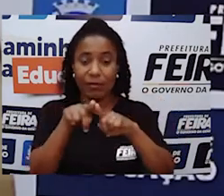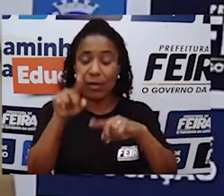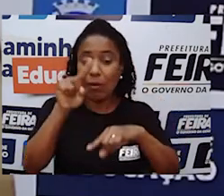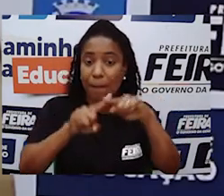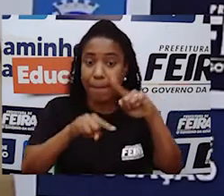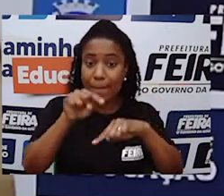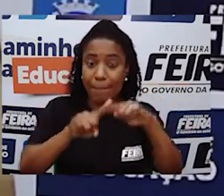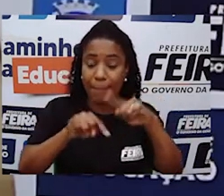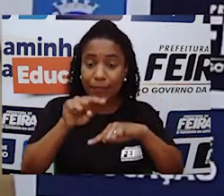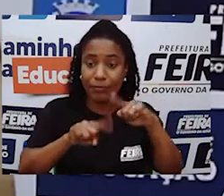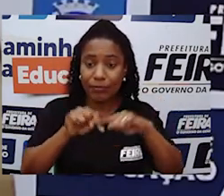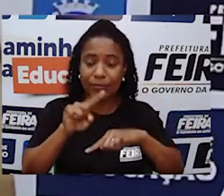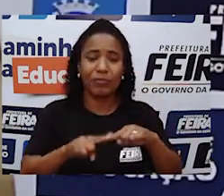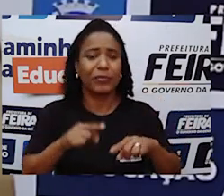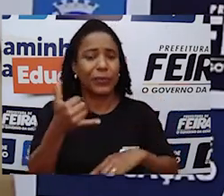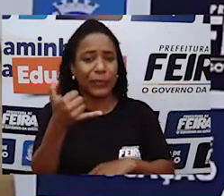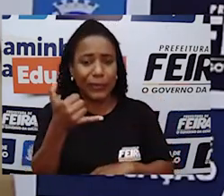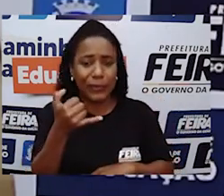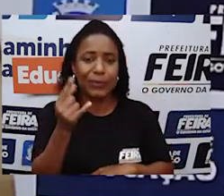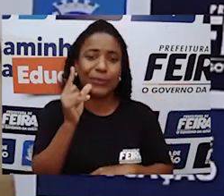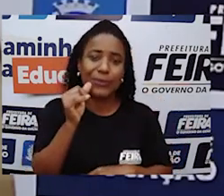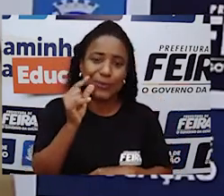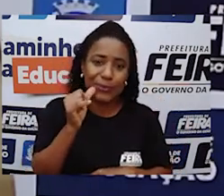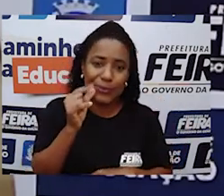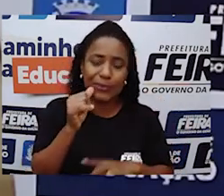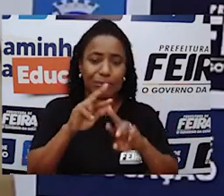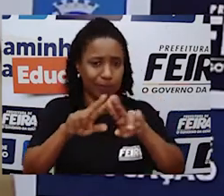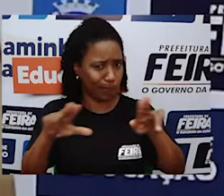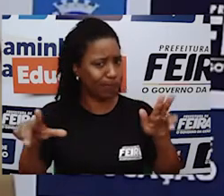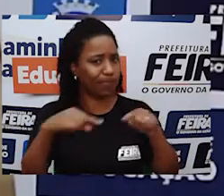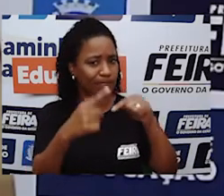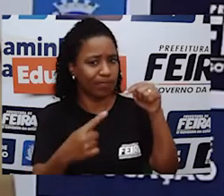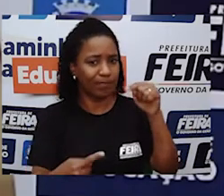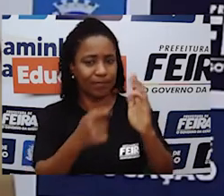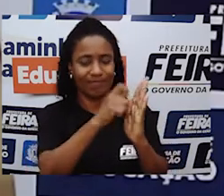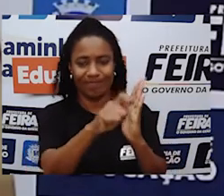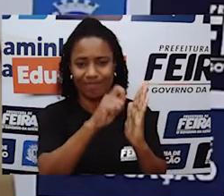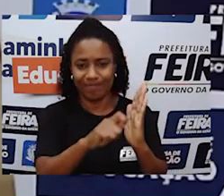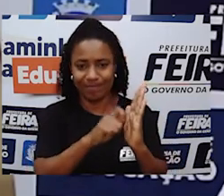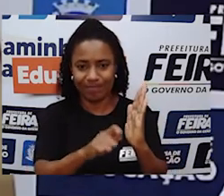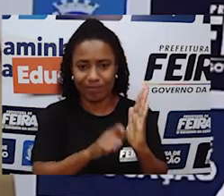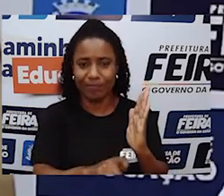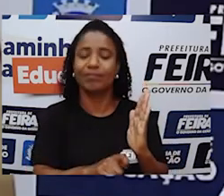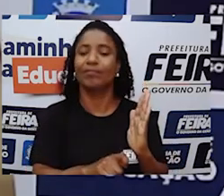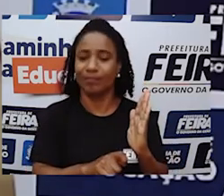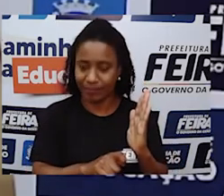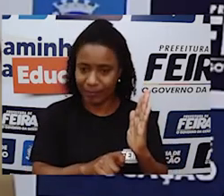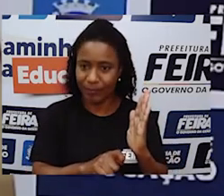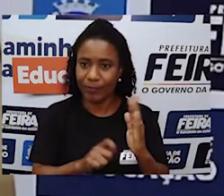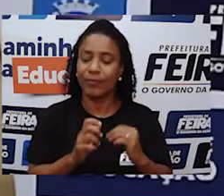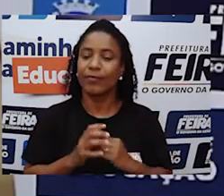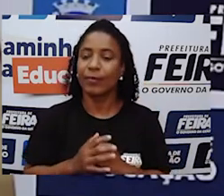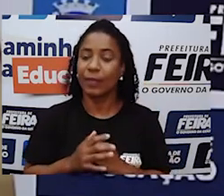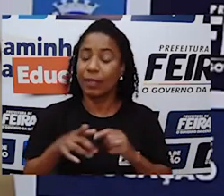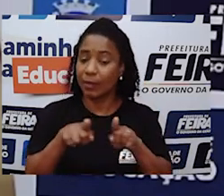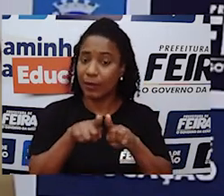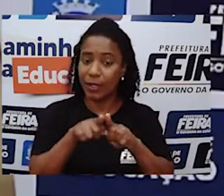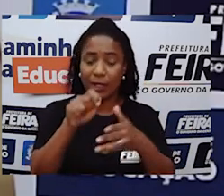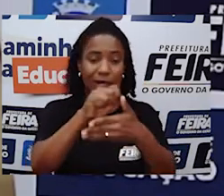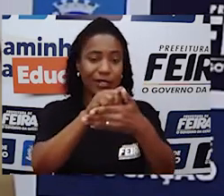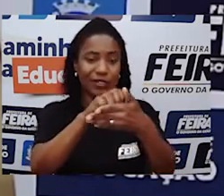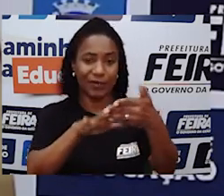você acha necessários para fazer anotações. Faça todas as atividades